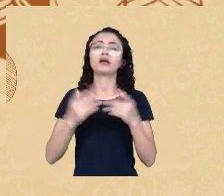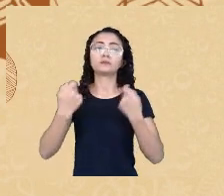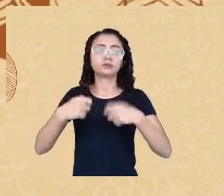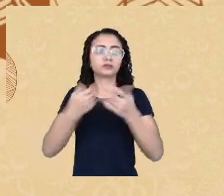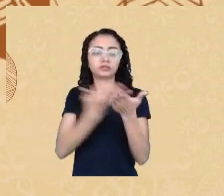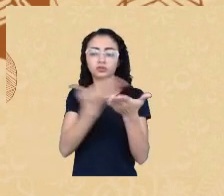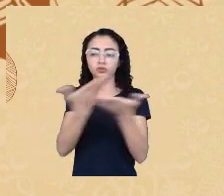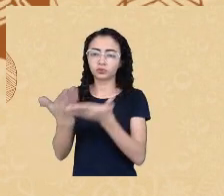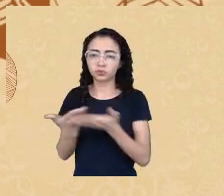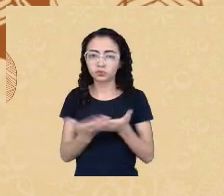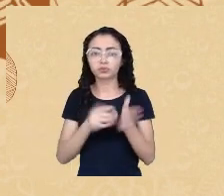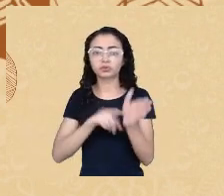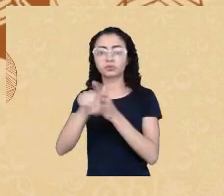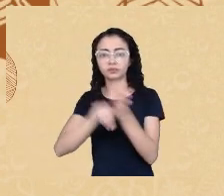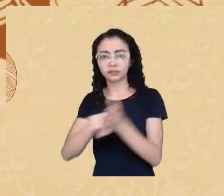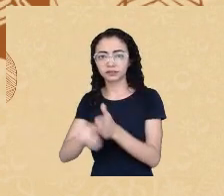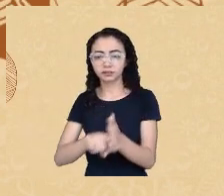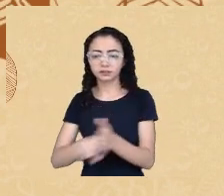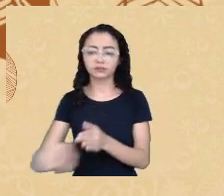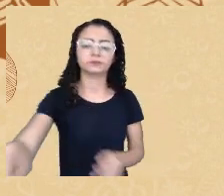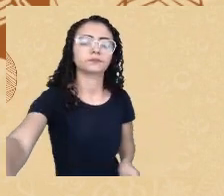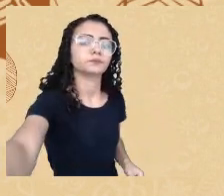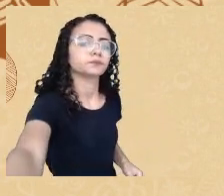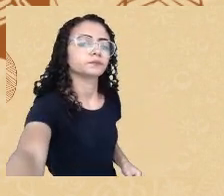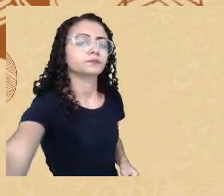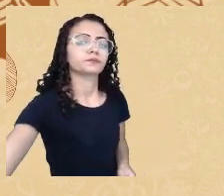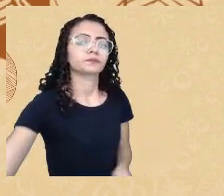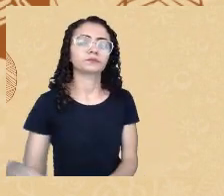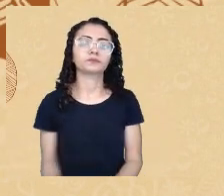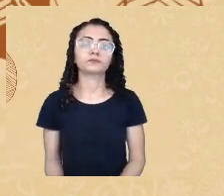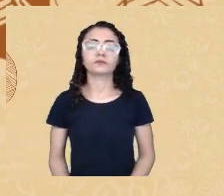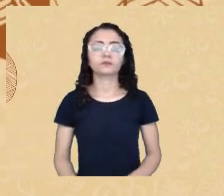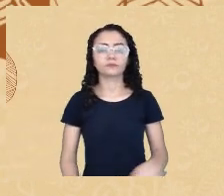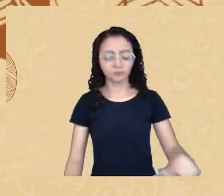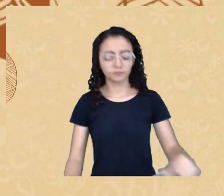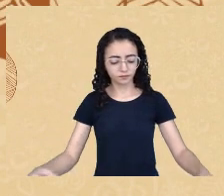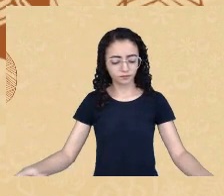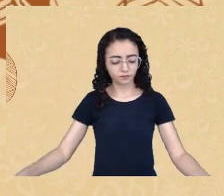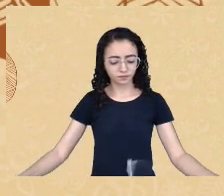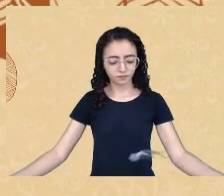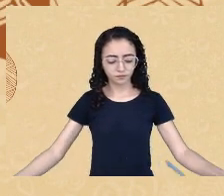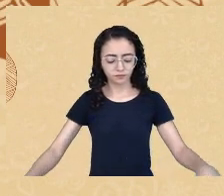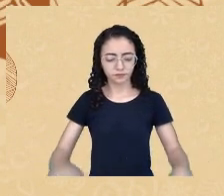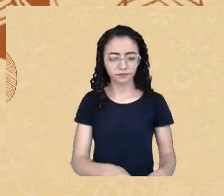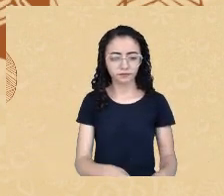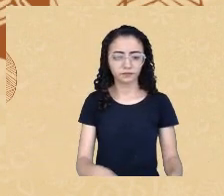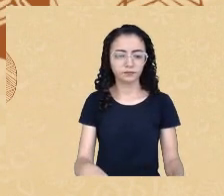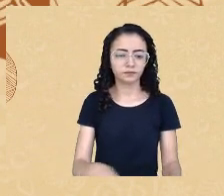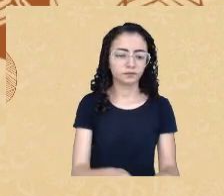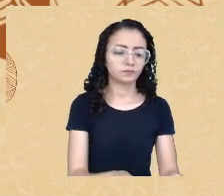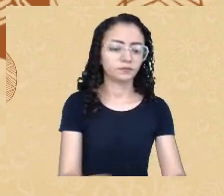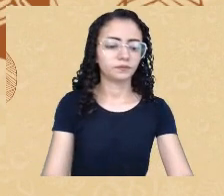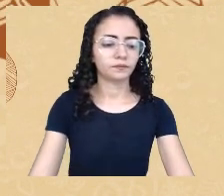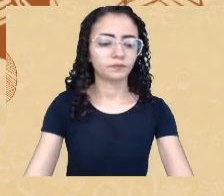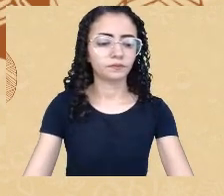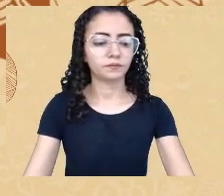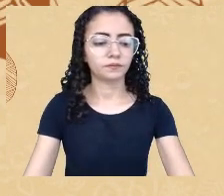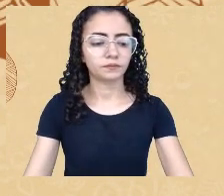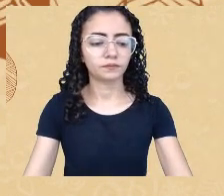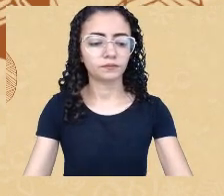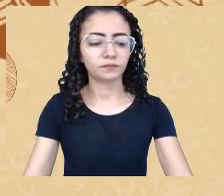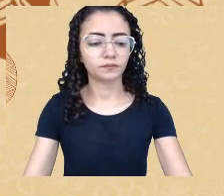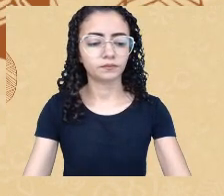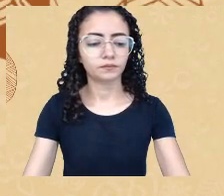ou atividades voltadas tanto para a produção de conhecimento como desenvolvimento de tecnologia, atuarão considerando os